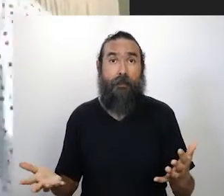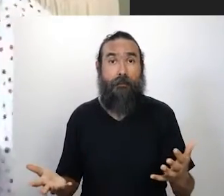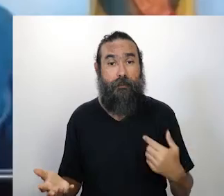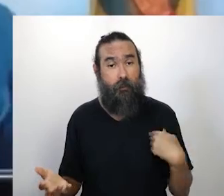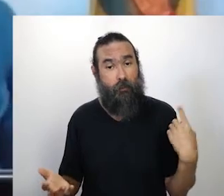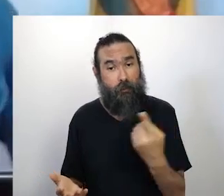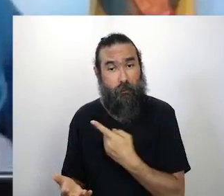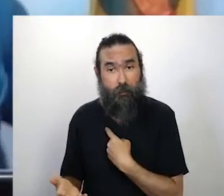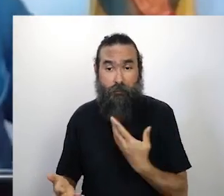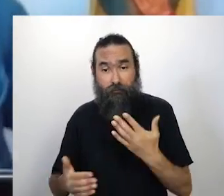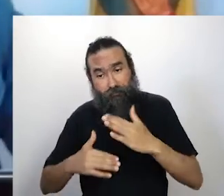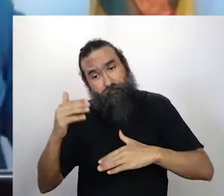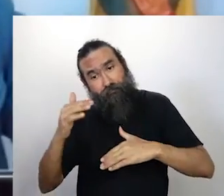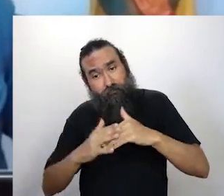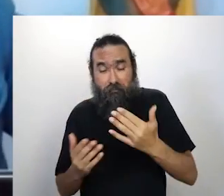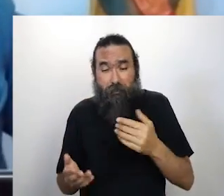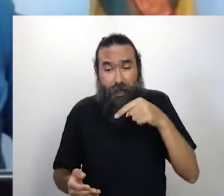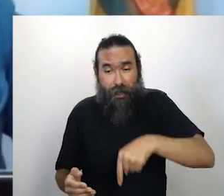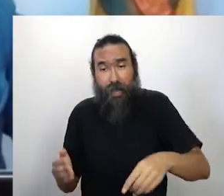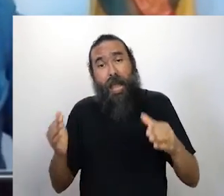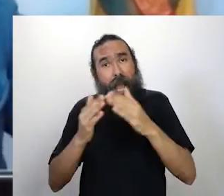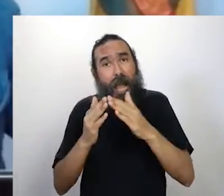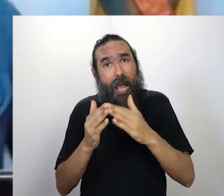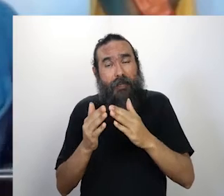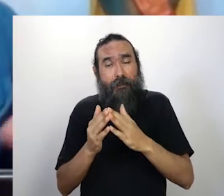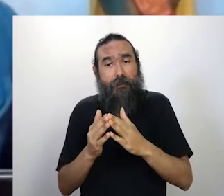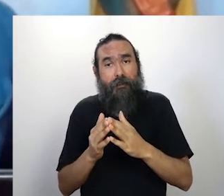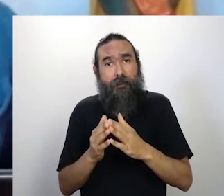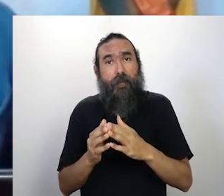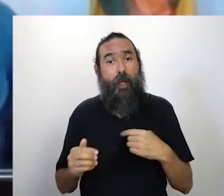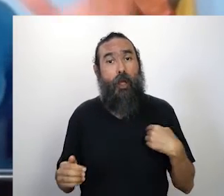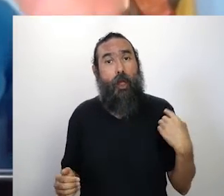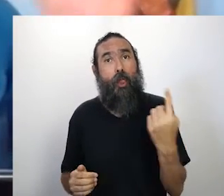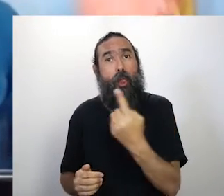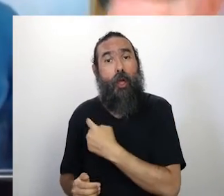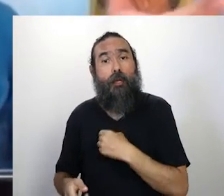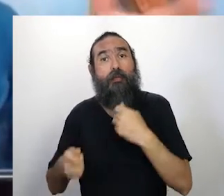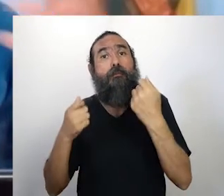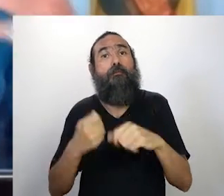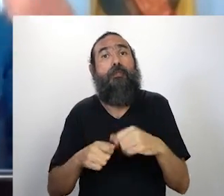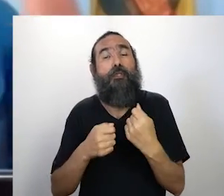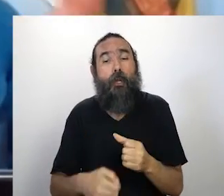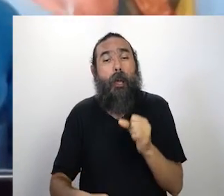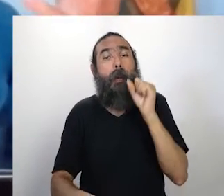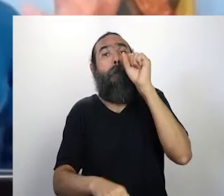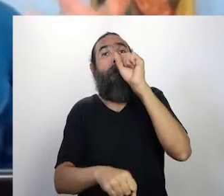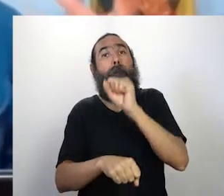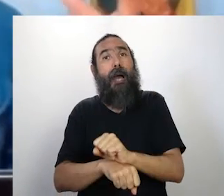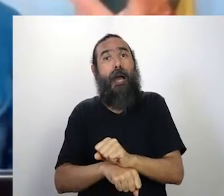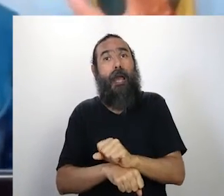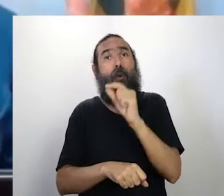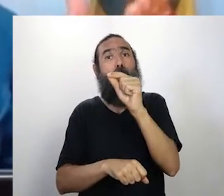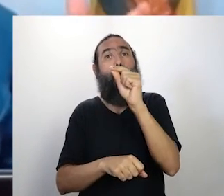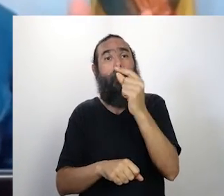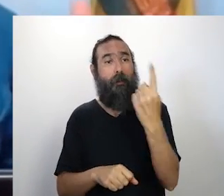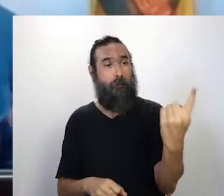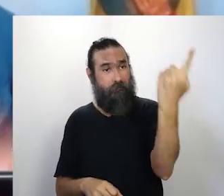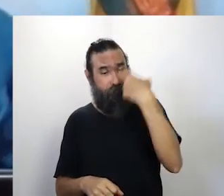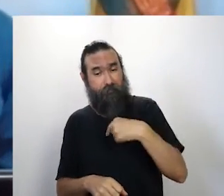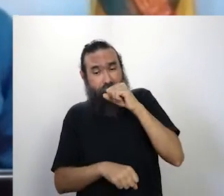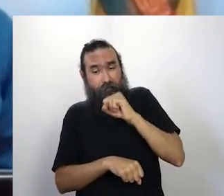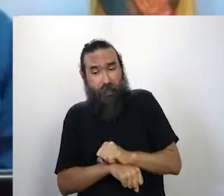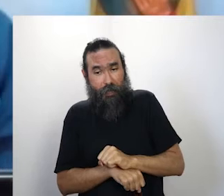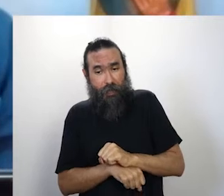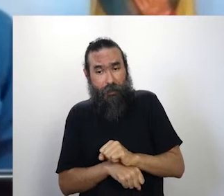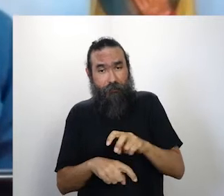gente está em casa, acho interessante quando alguém diz assim, a gente teve que parar o mundo, a gente foi parado, porque eu acredito nessa força